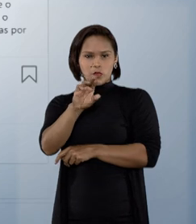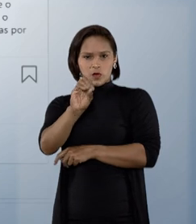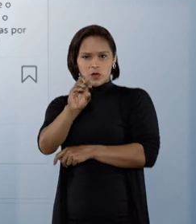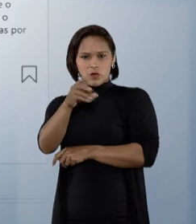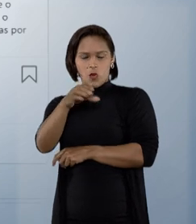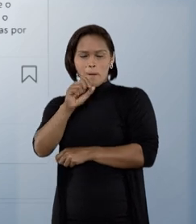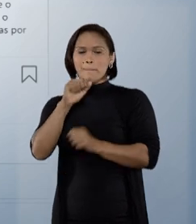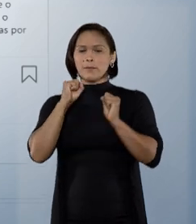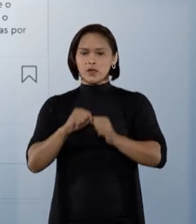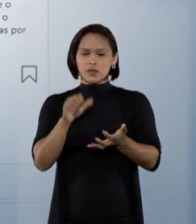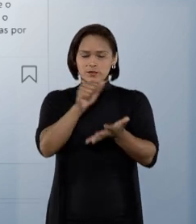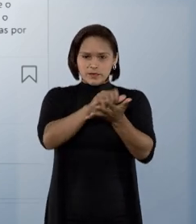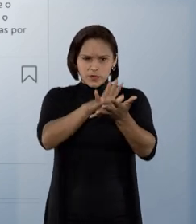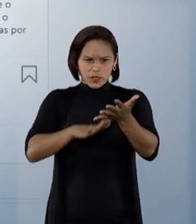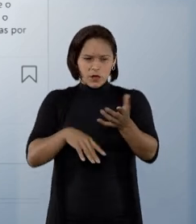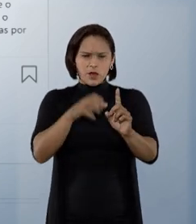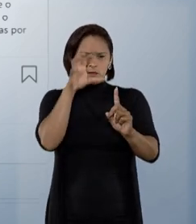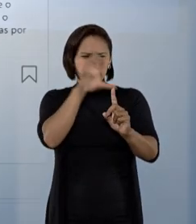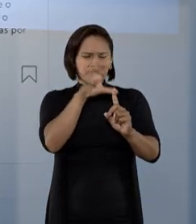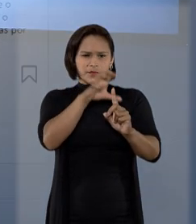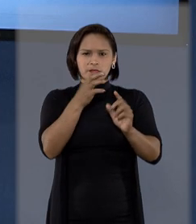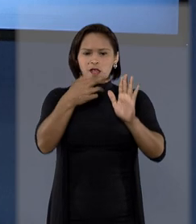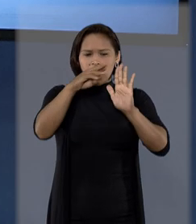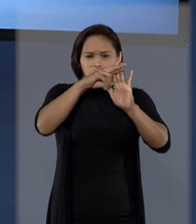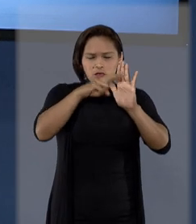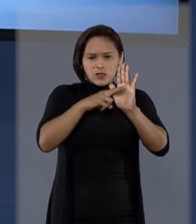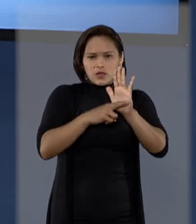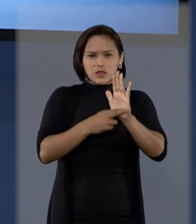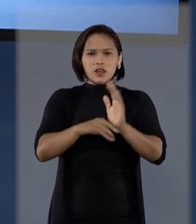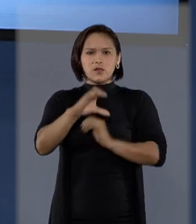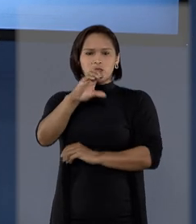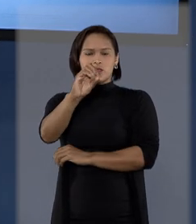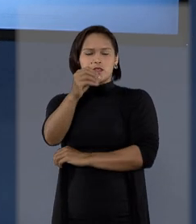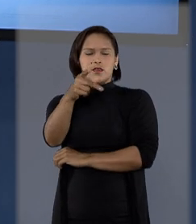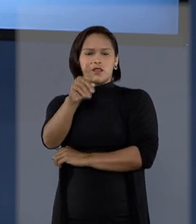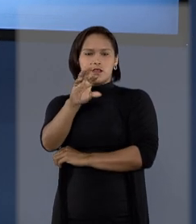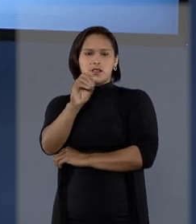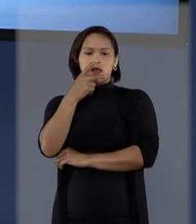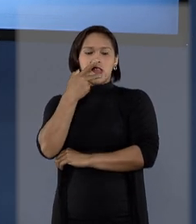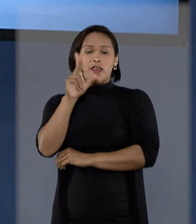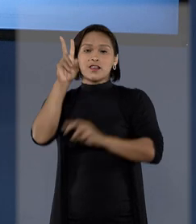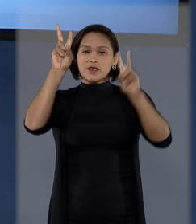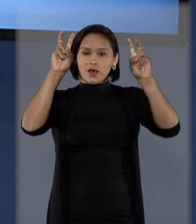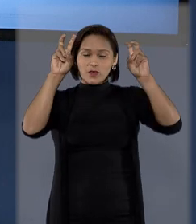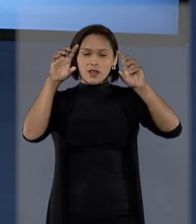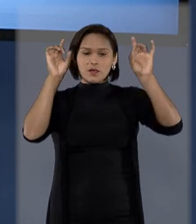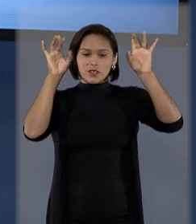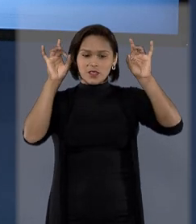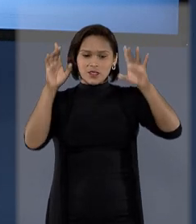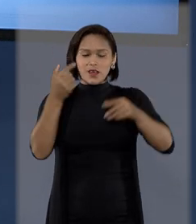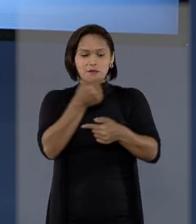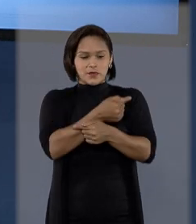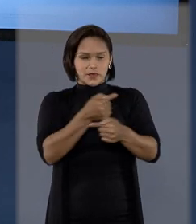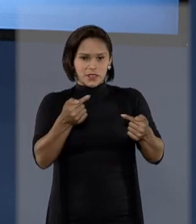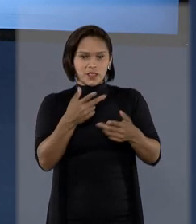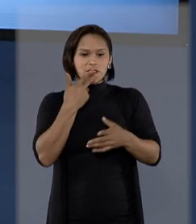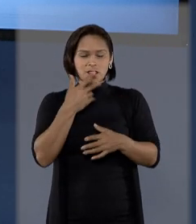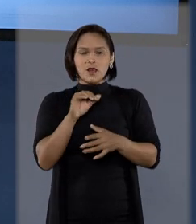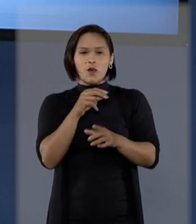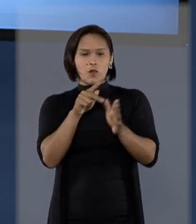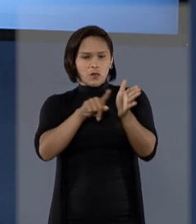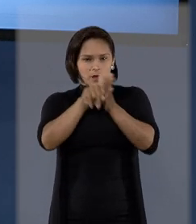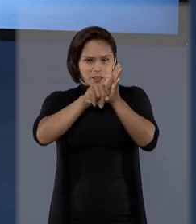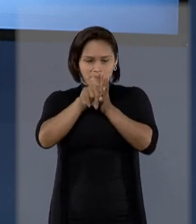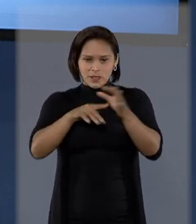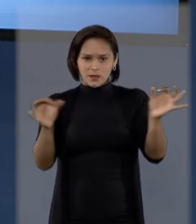pode aplicar multas por ofensas às normas do CDC. Esse é um dos temas de destaque desta edição do Pesquisa